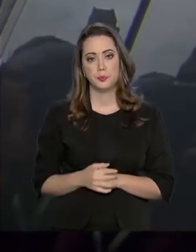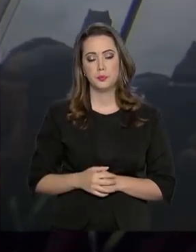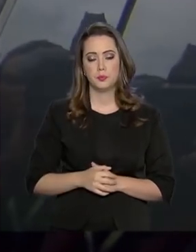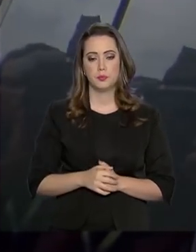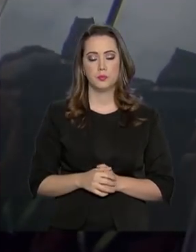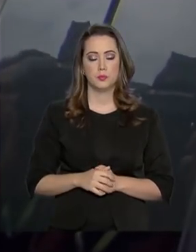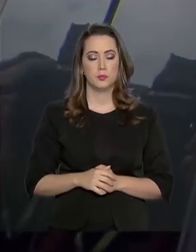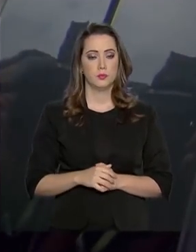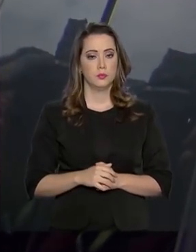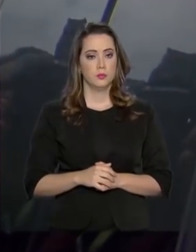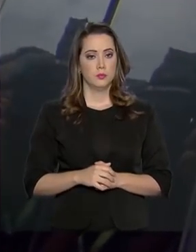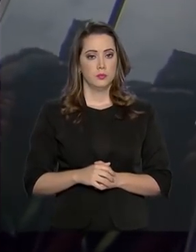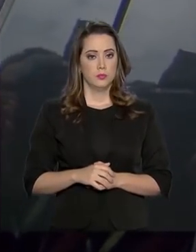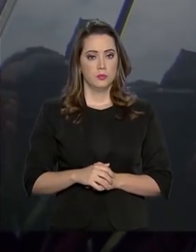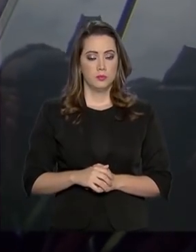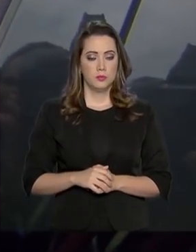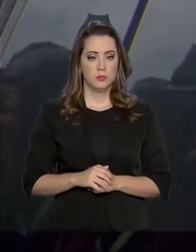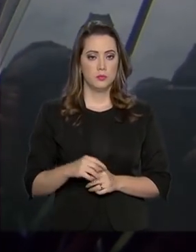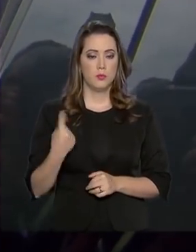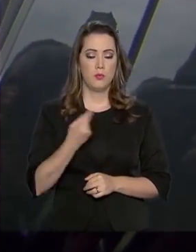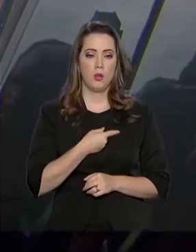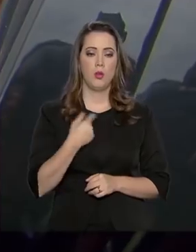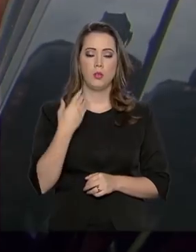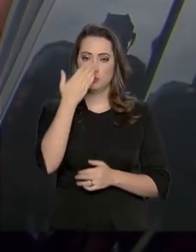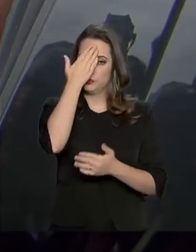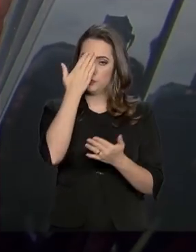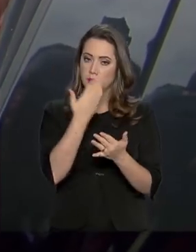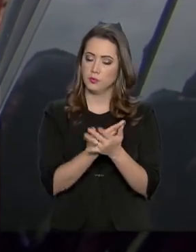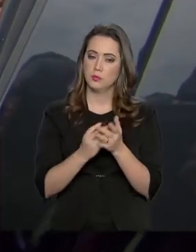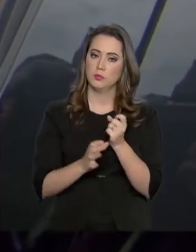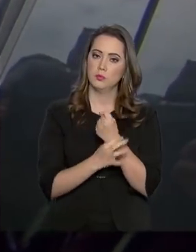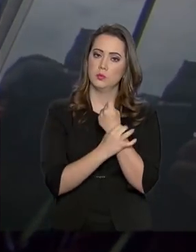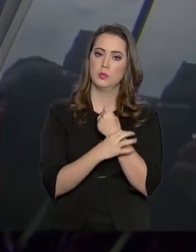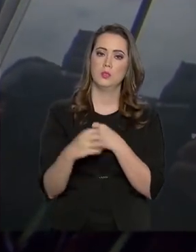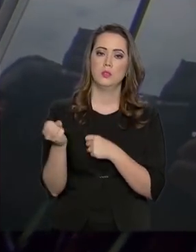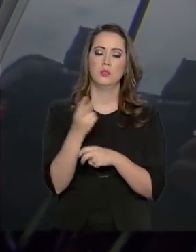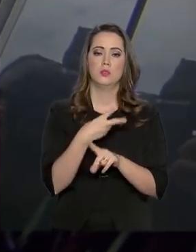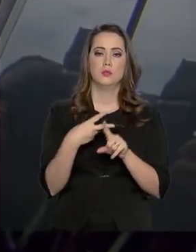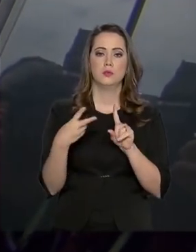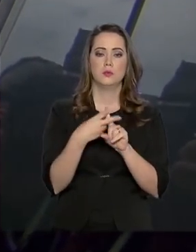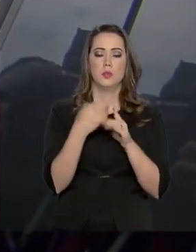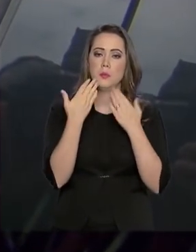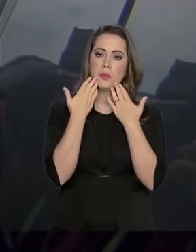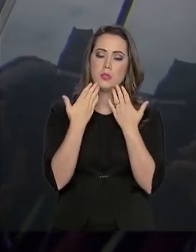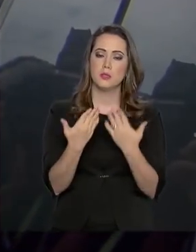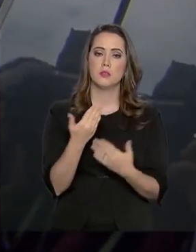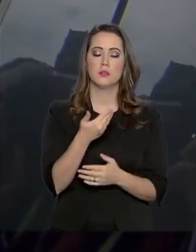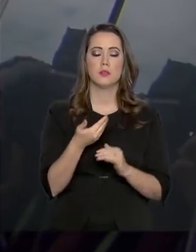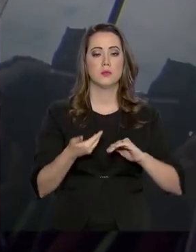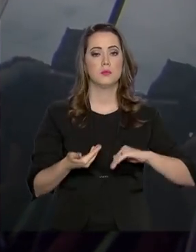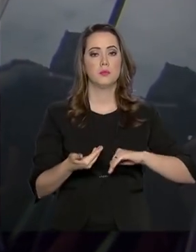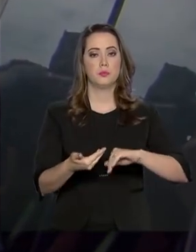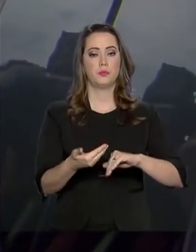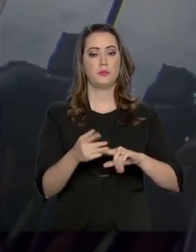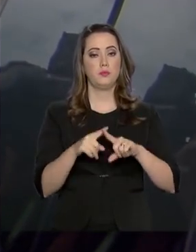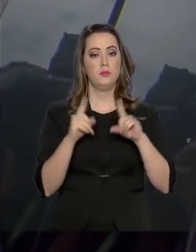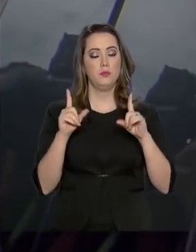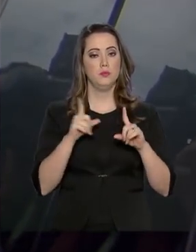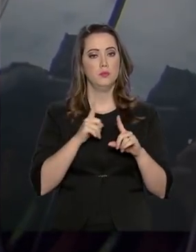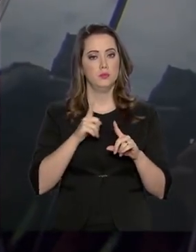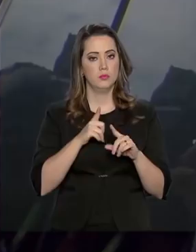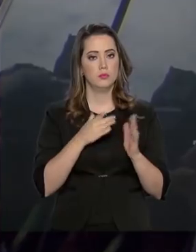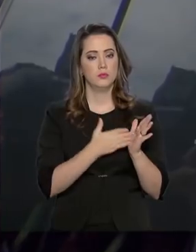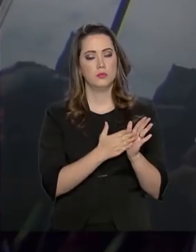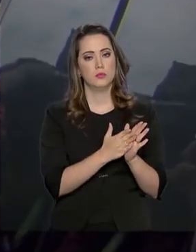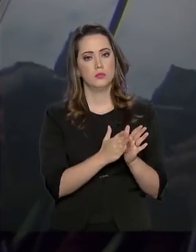Nós estamos muito seguros aí da nova Previdência, que nós apresentamos ao Congresso. Agora tem aquela